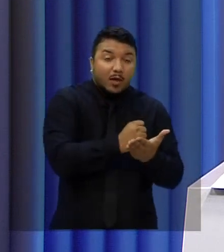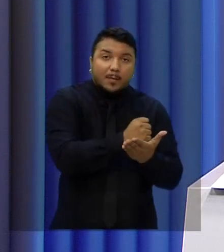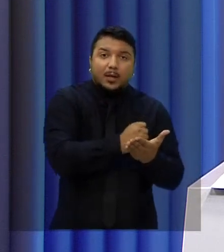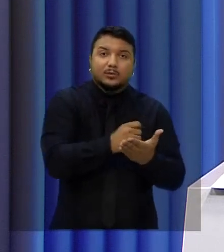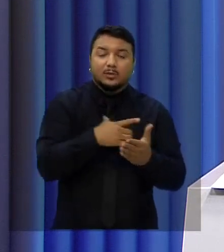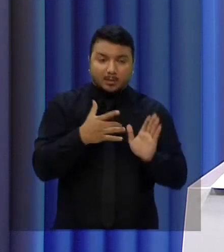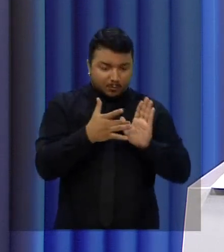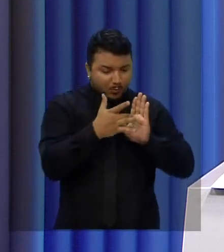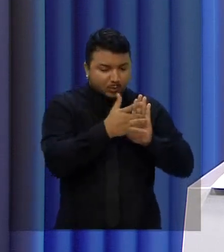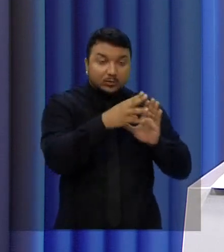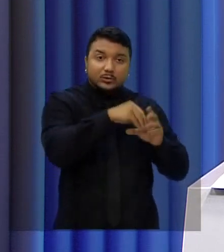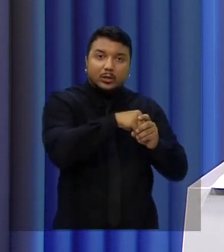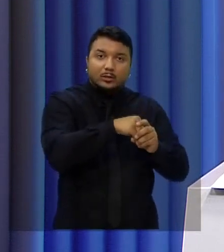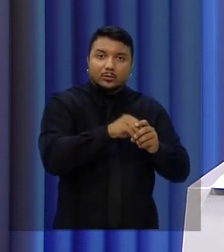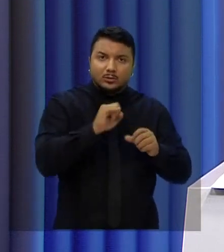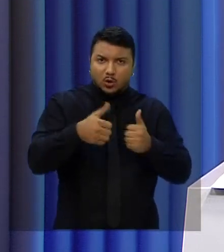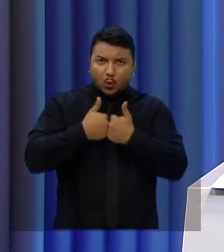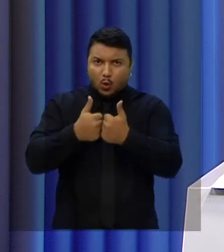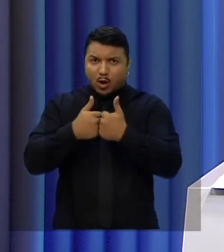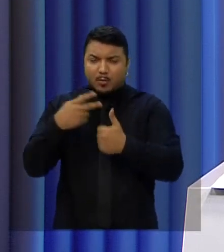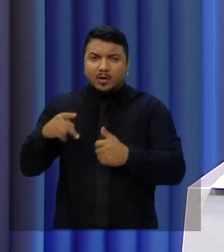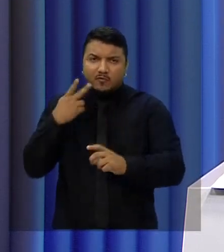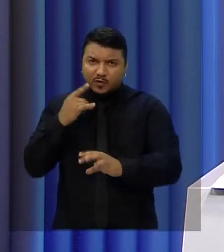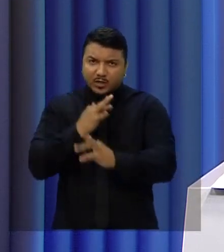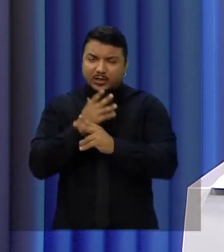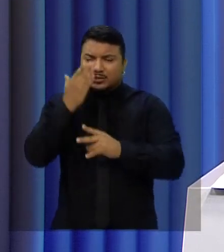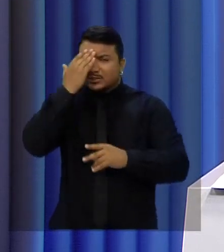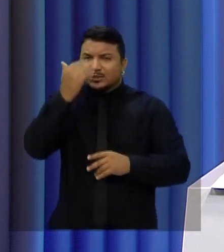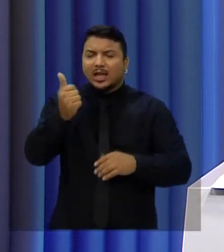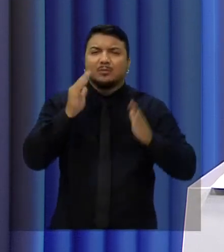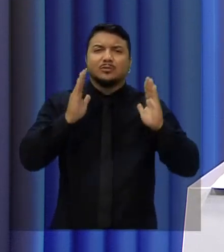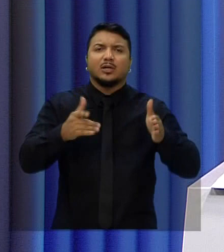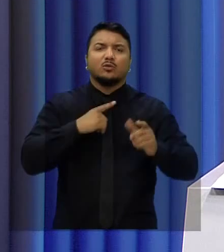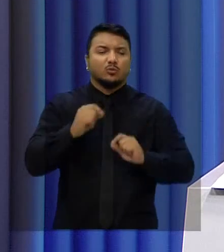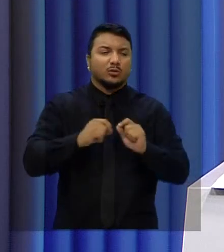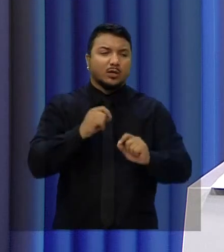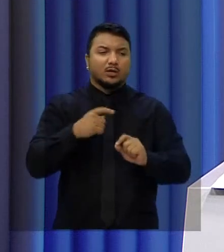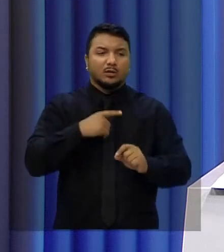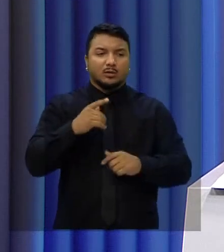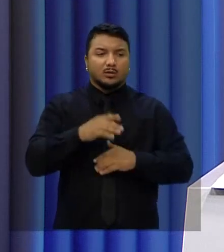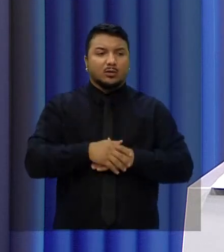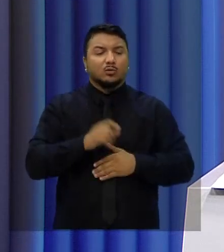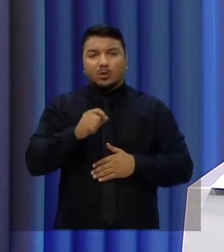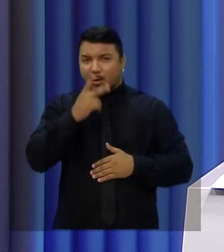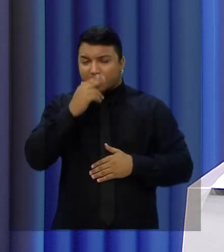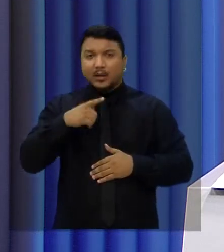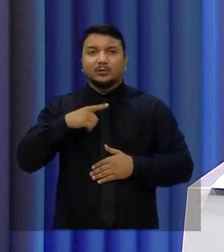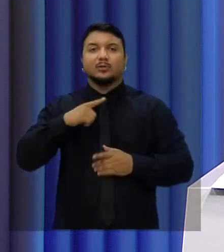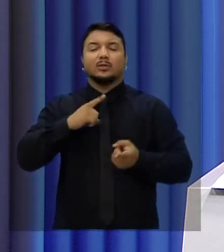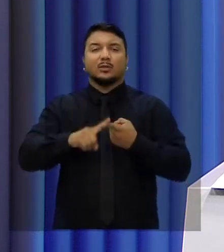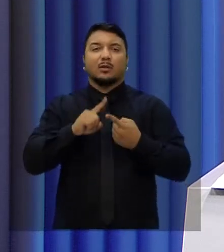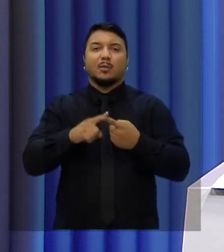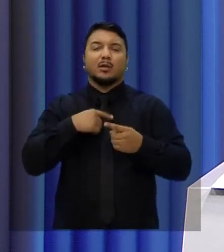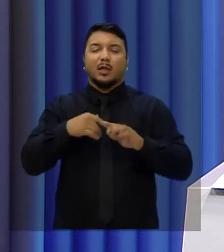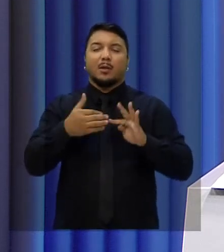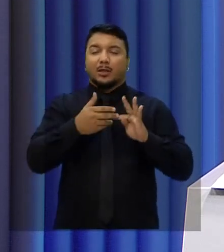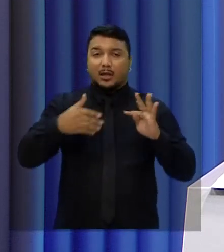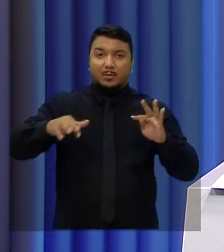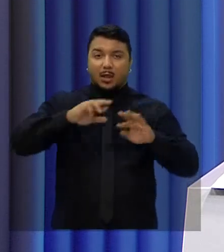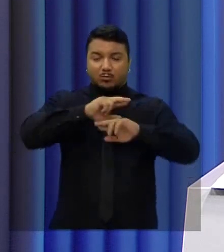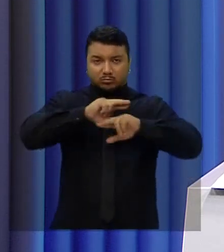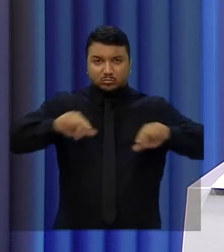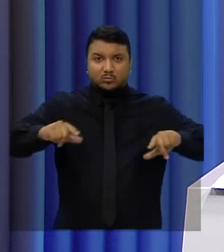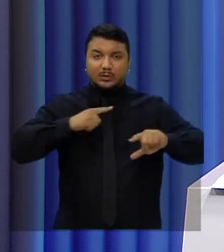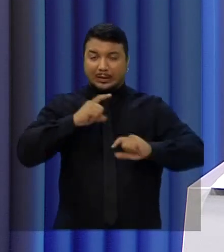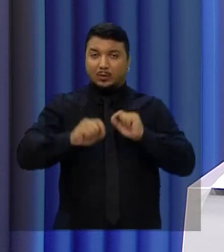posto de saúde. Quem anda de ônibus em Fortaleza sabe que eu montei uma farmácia em cada um dos terminais de ônibus e aumentei os